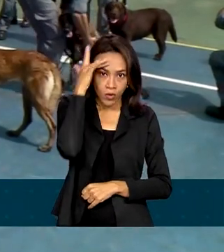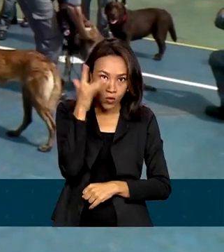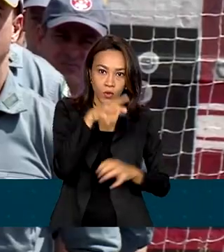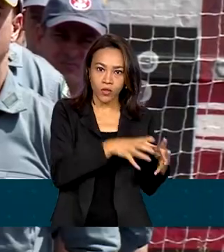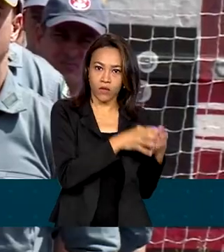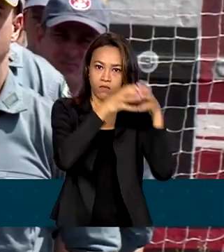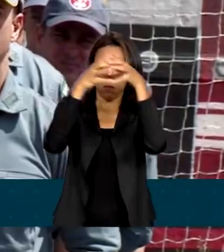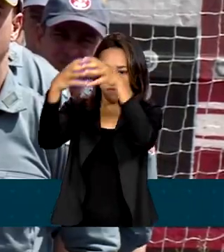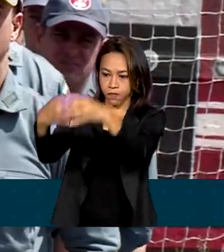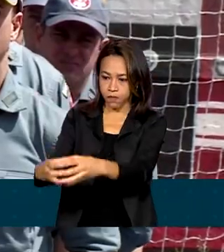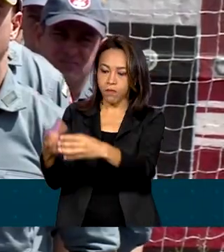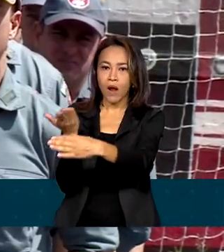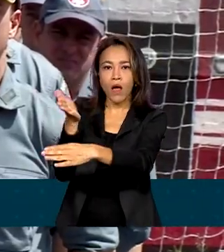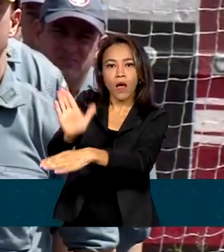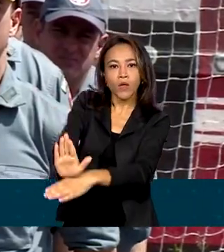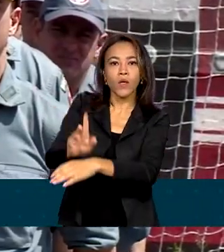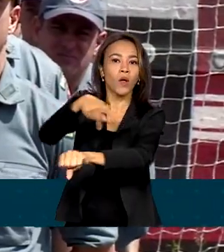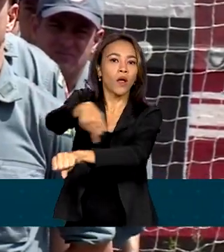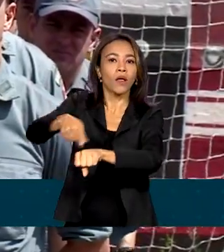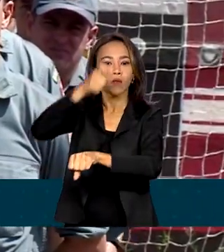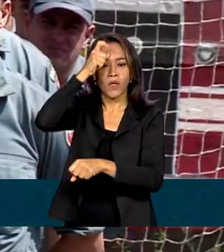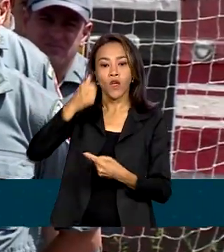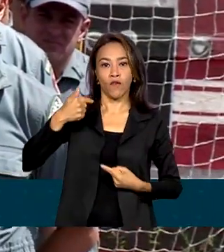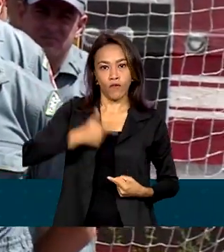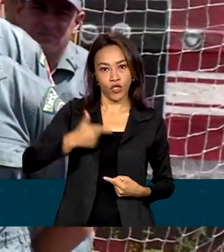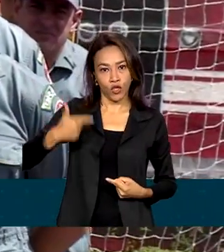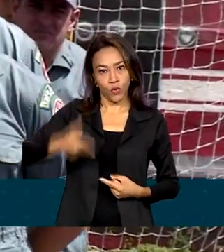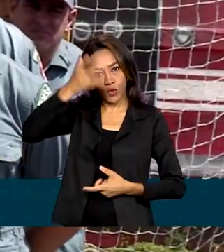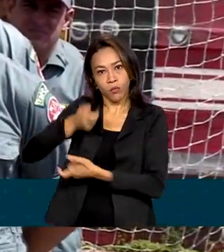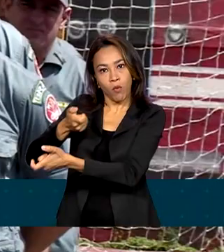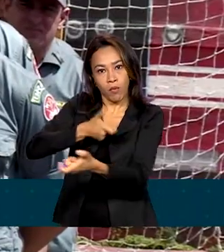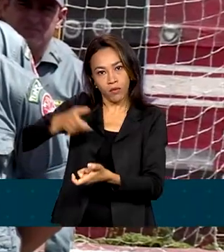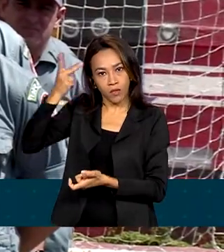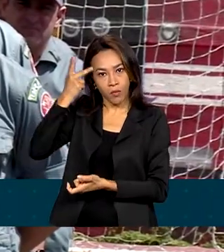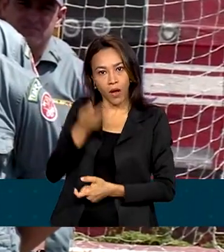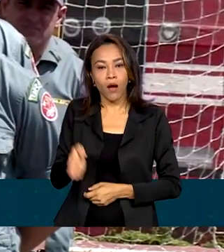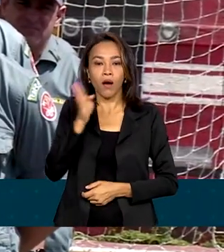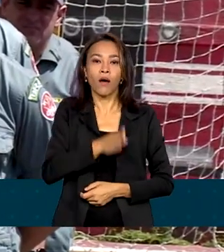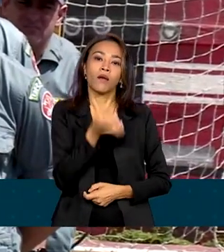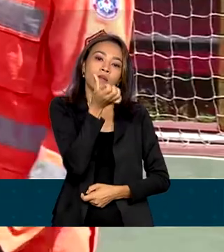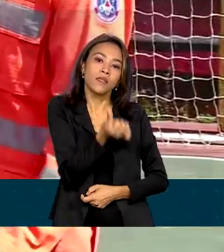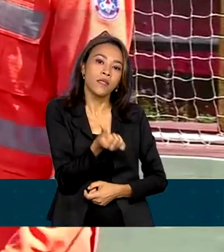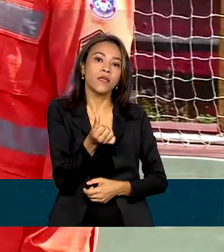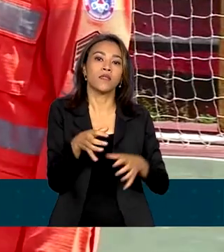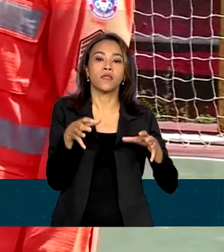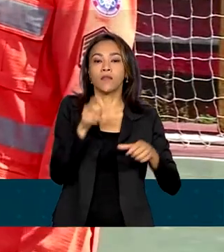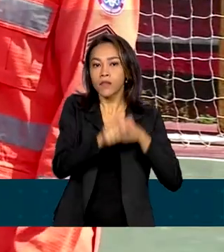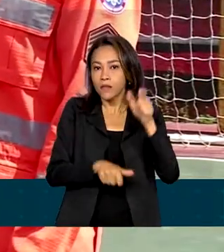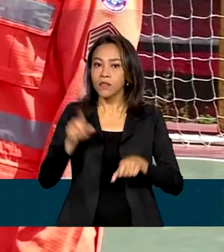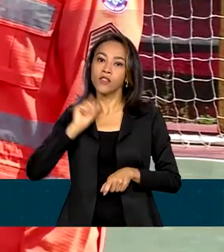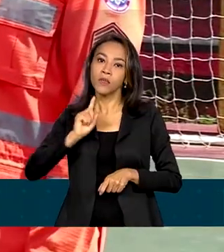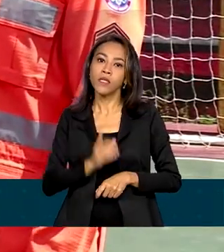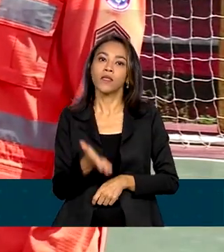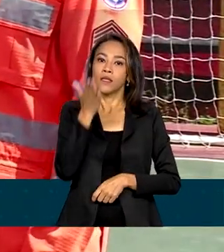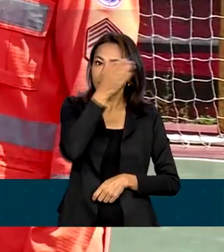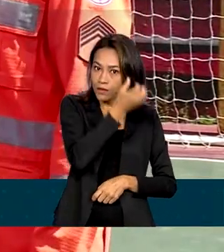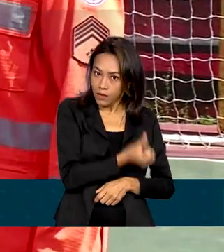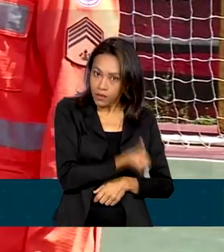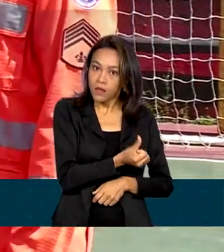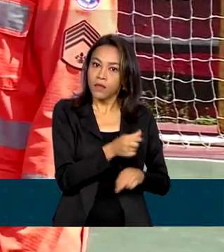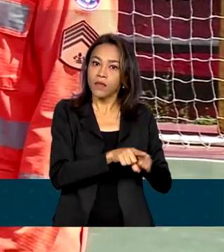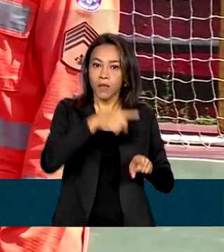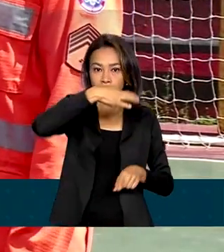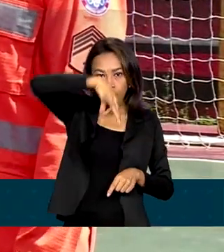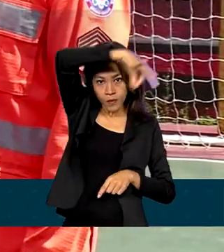à Turquia. Entre elas, 22 bombeiros de São Paulo, 6 de Minas Gerais e 6 do Espírito Santo.